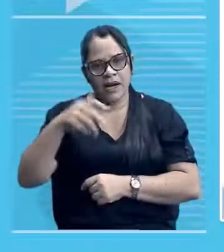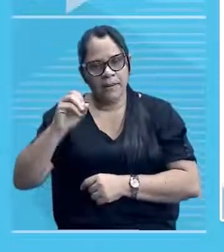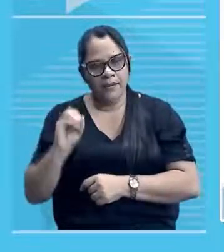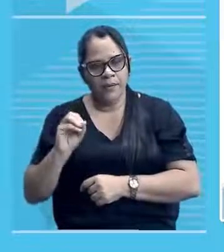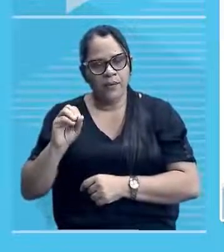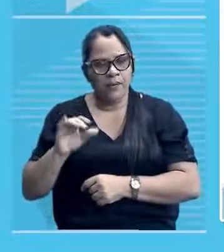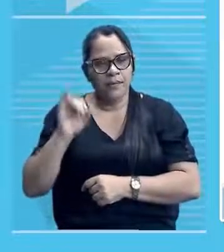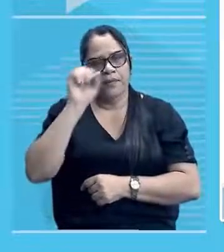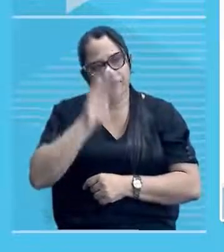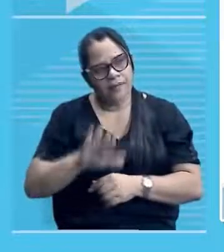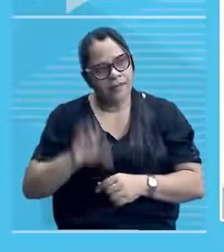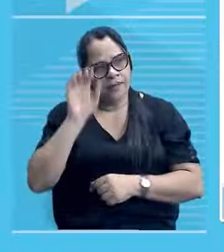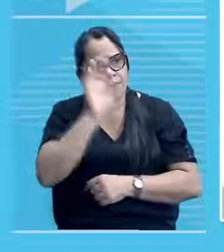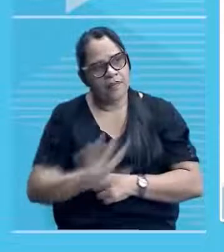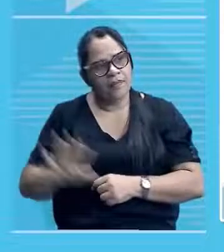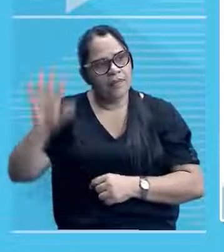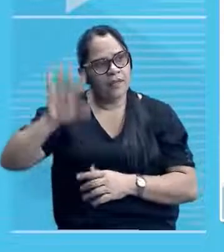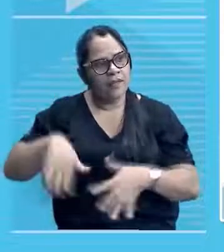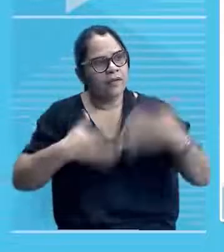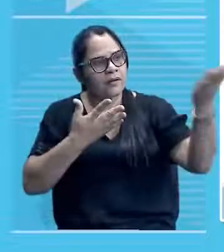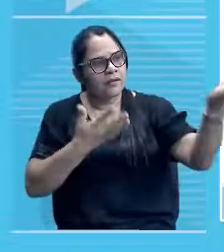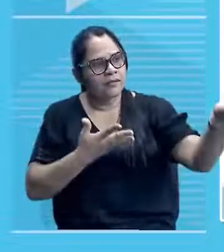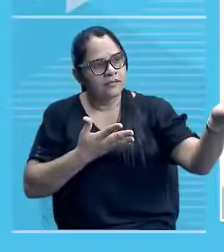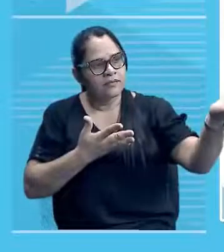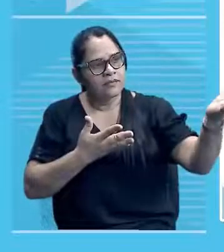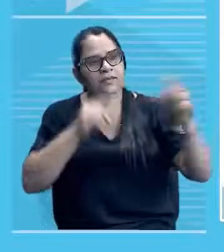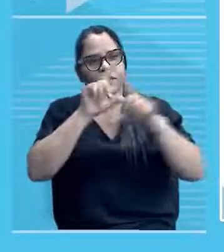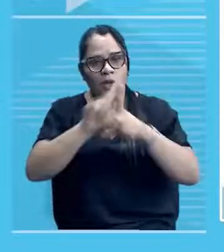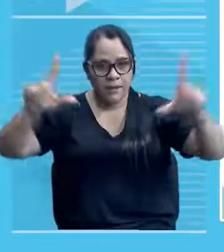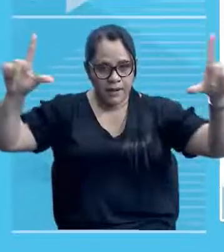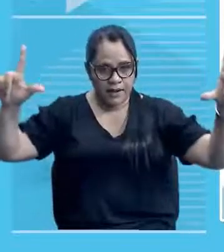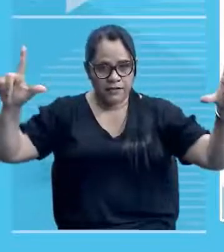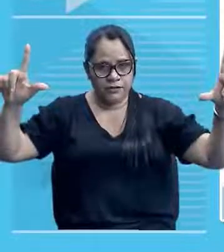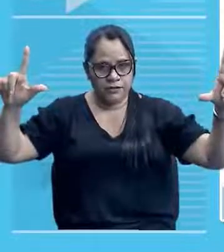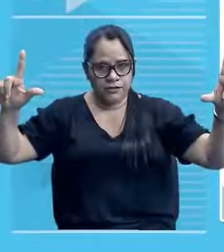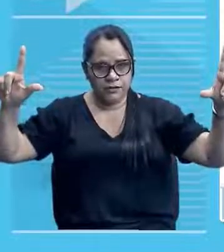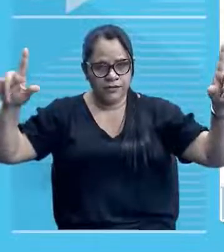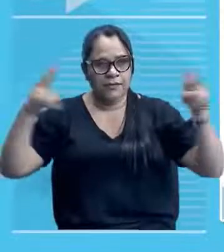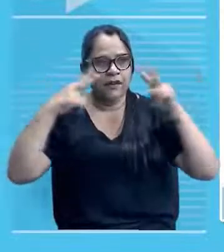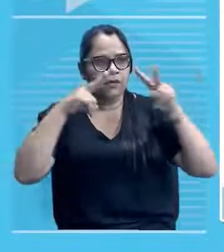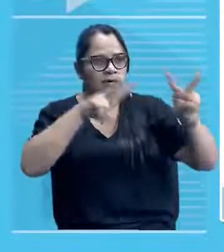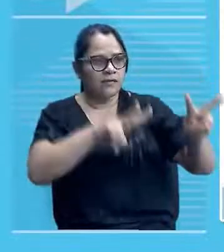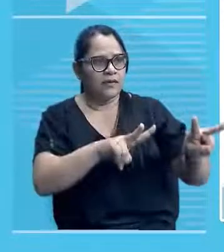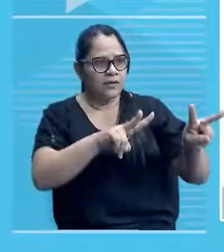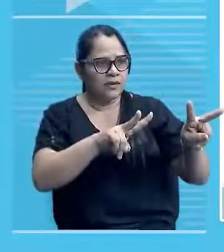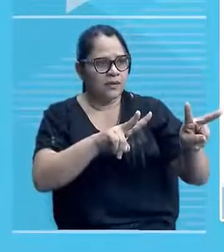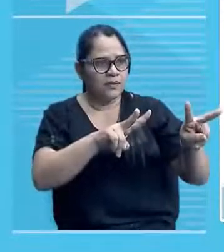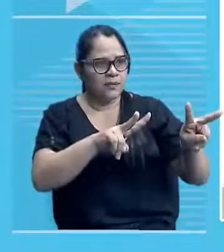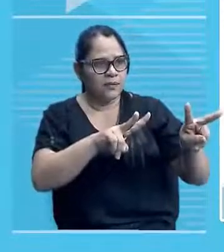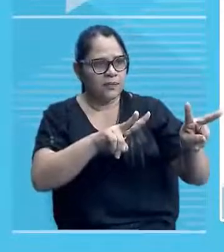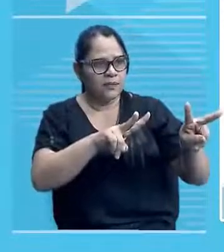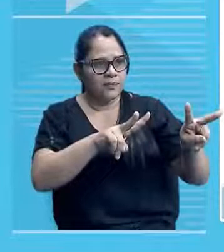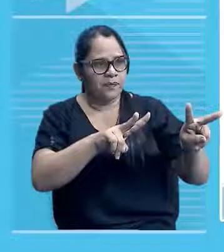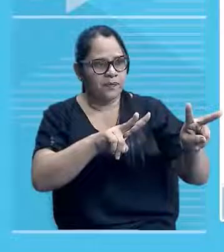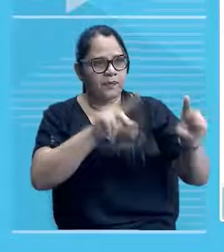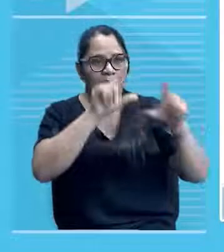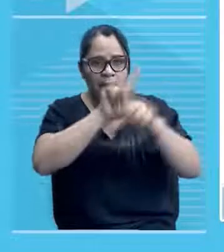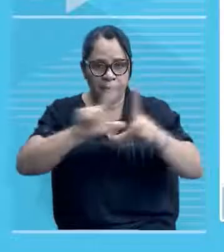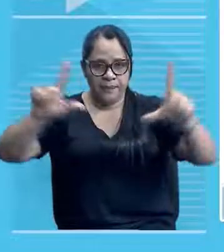esquerda do seu vídeo, né? Uma imagem mais ampla, né? Que você tem uma visão maior, para ter noção.